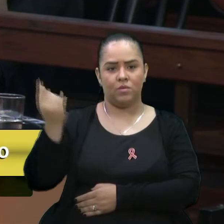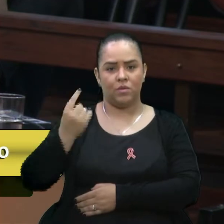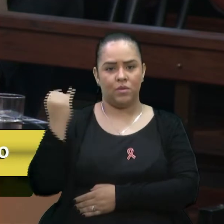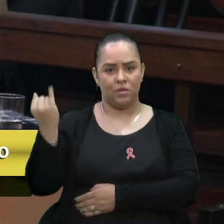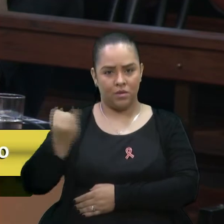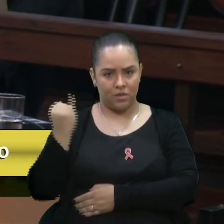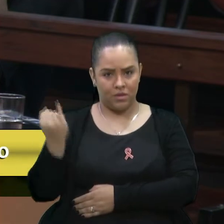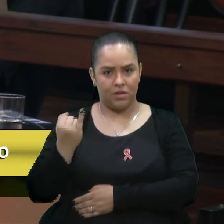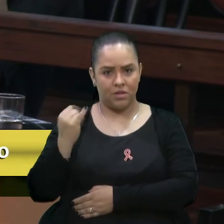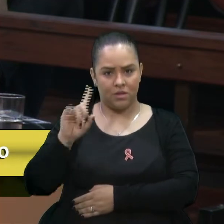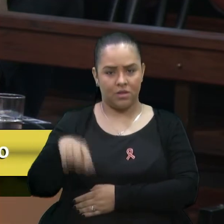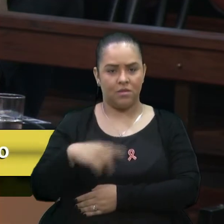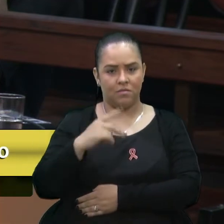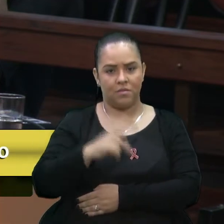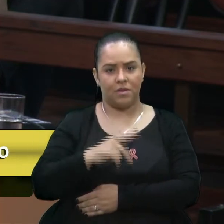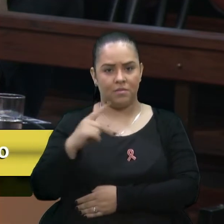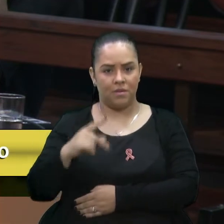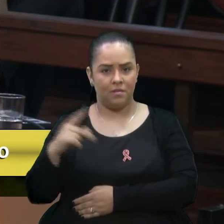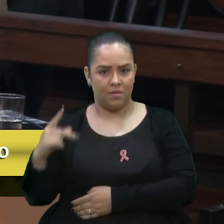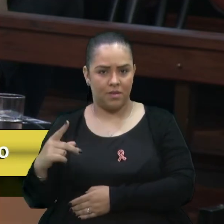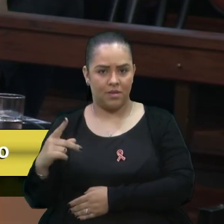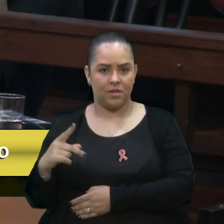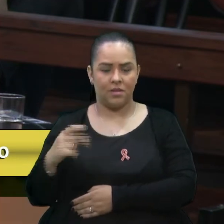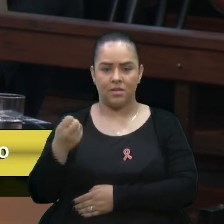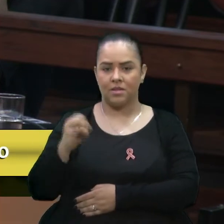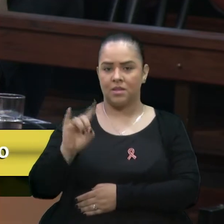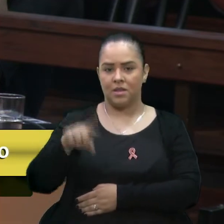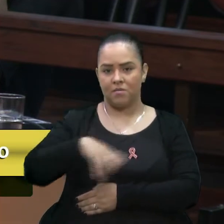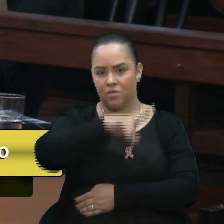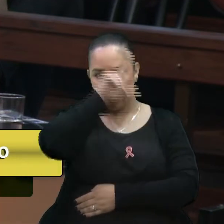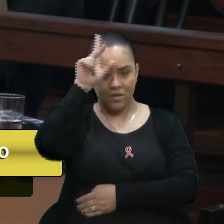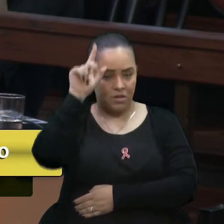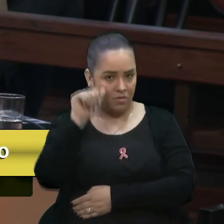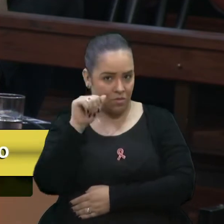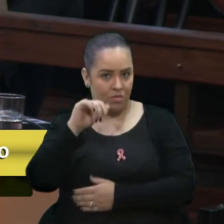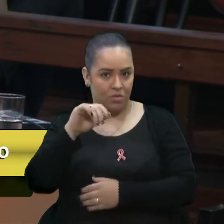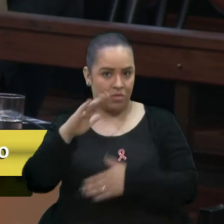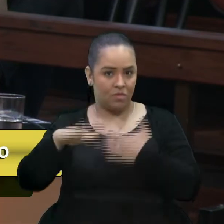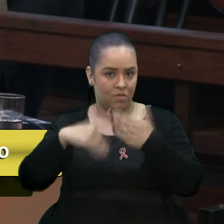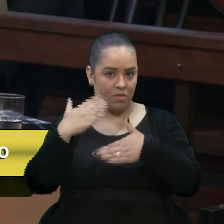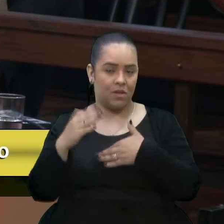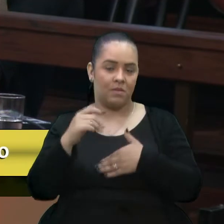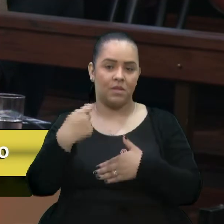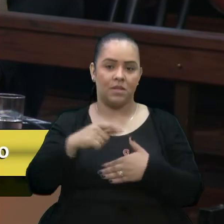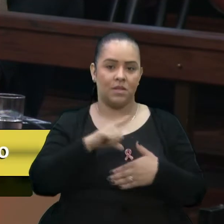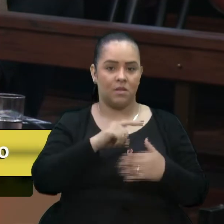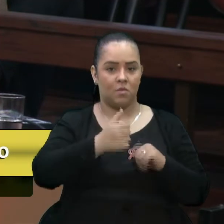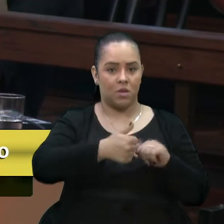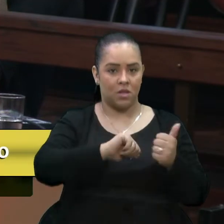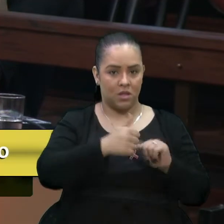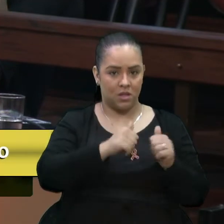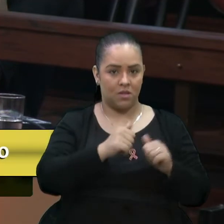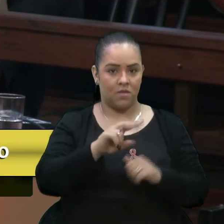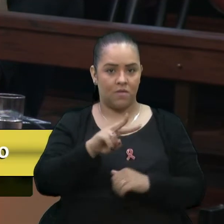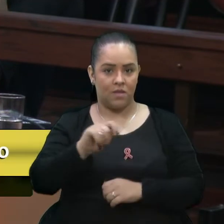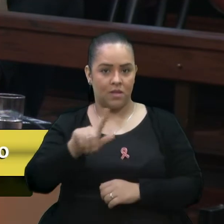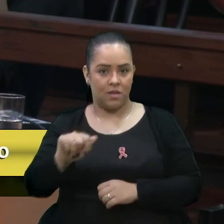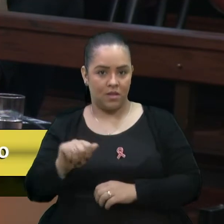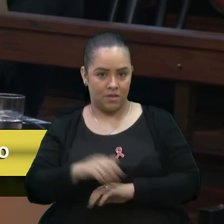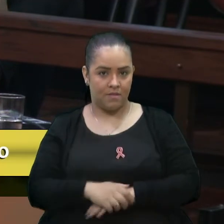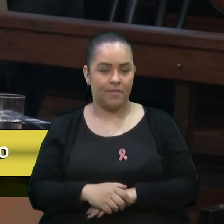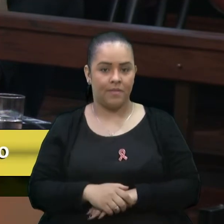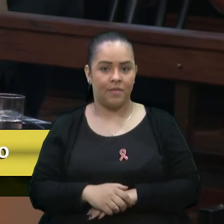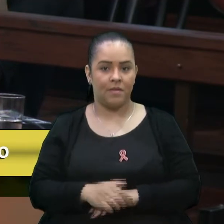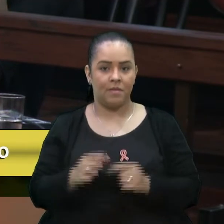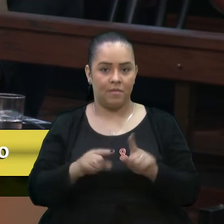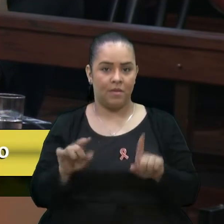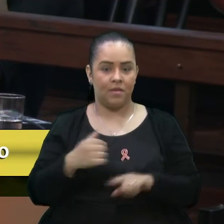PPP, se é um município que construiu, ela quer que tenha qualidade e que tenha vaga. Isso que importa para ela. E eu queria que mais